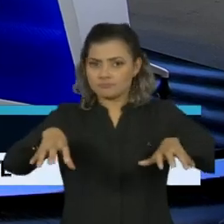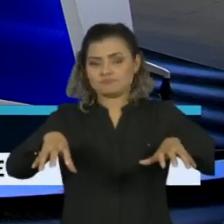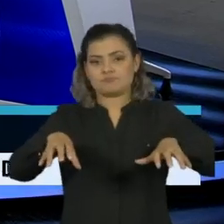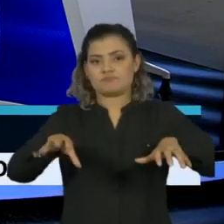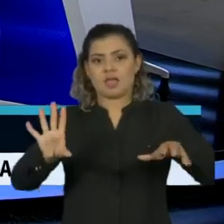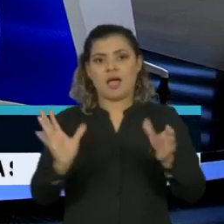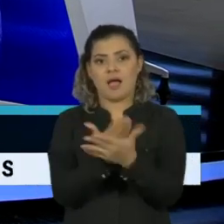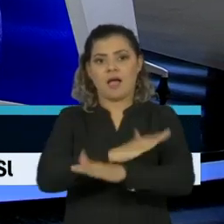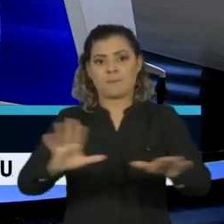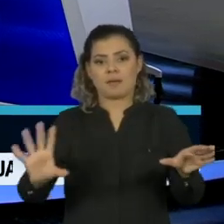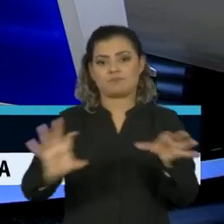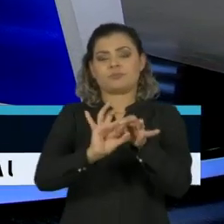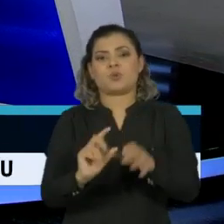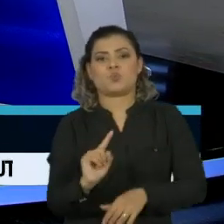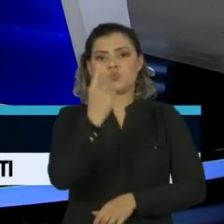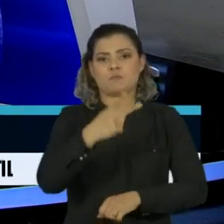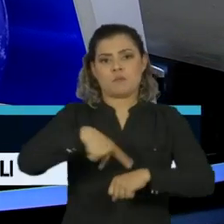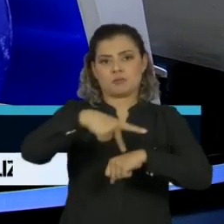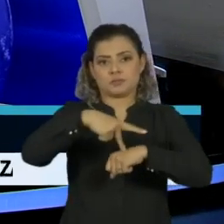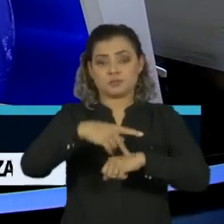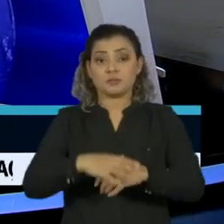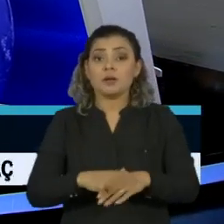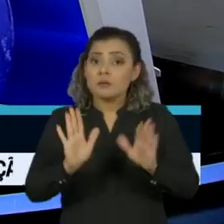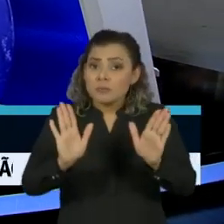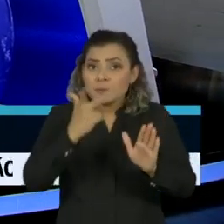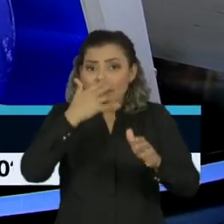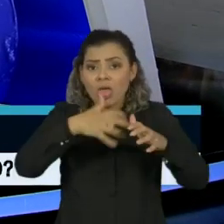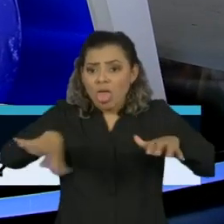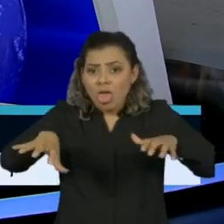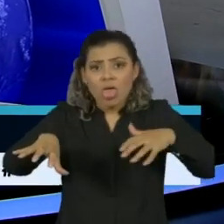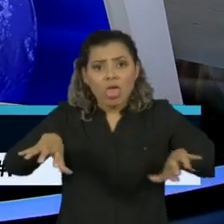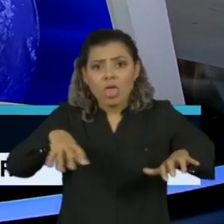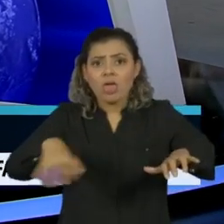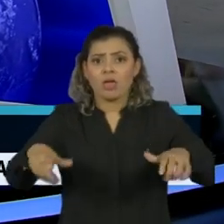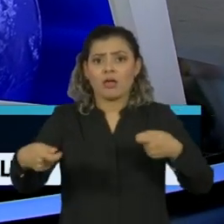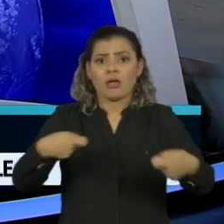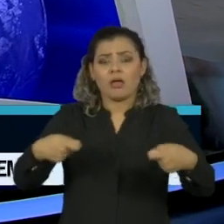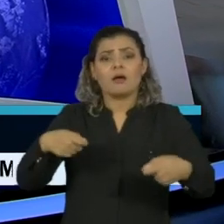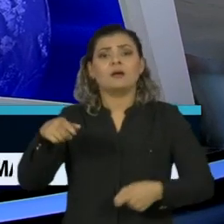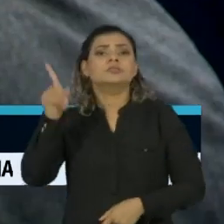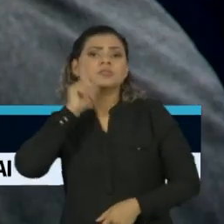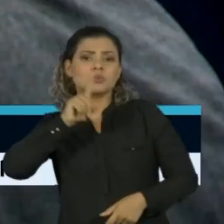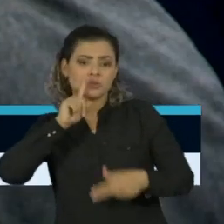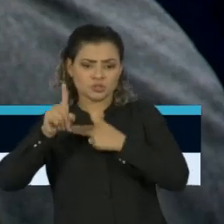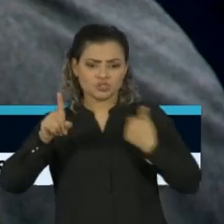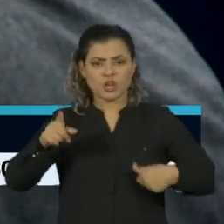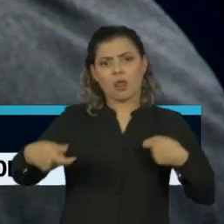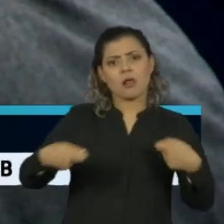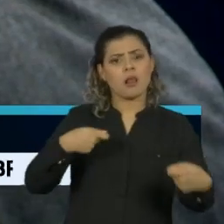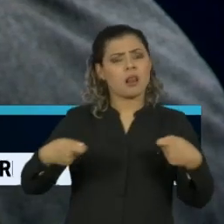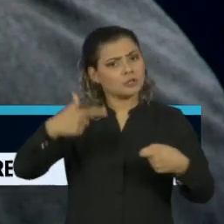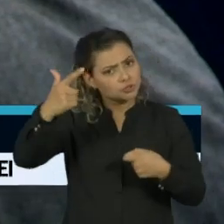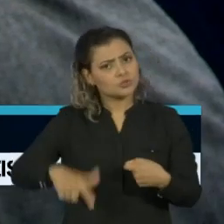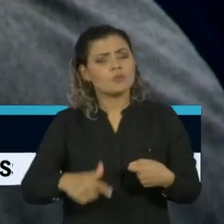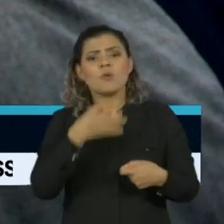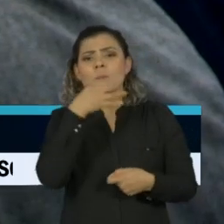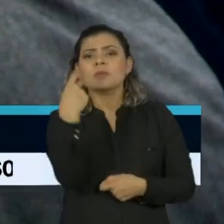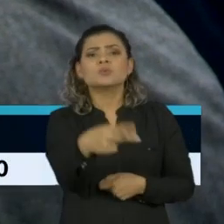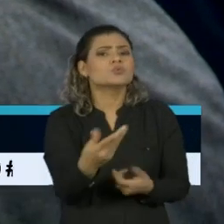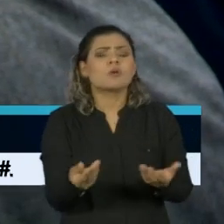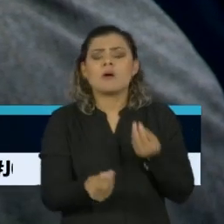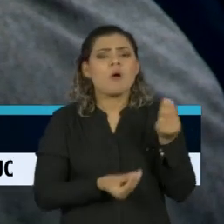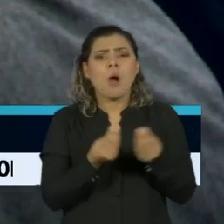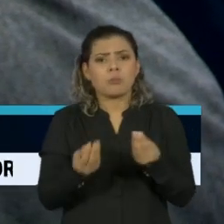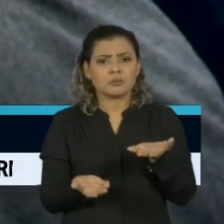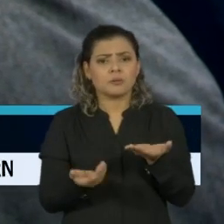A crise do novo coronavírus esquenta ainda mais a rivalidade entre Estados Unidos e China. Eu queria saber, nesse momento, da sua opinião, quem